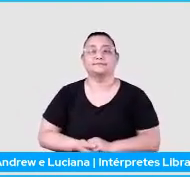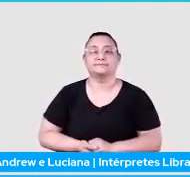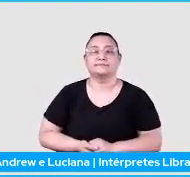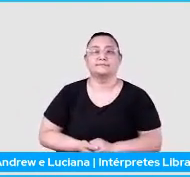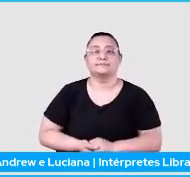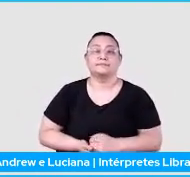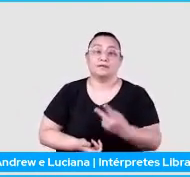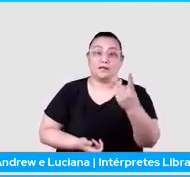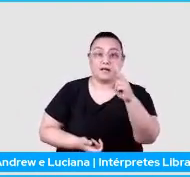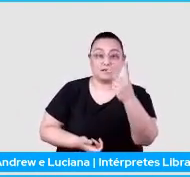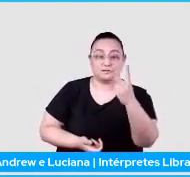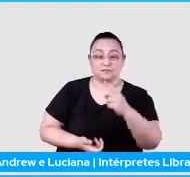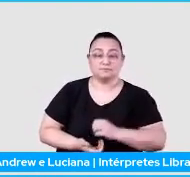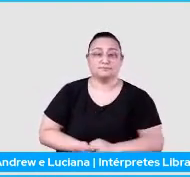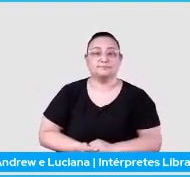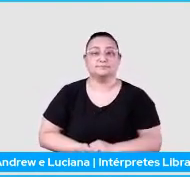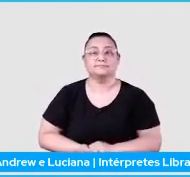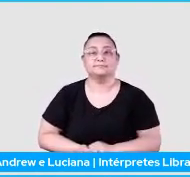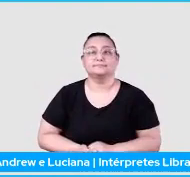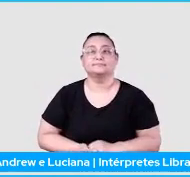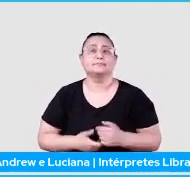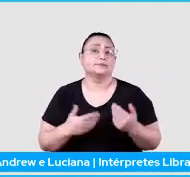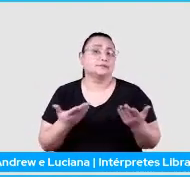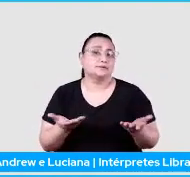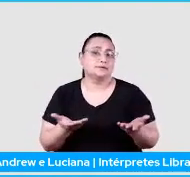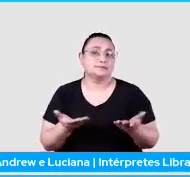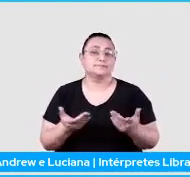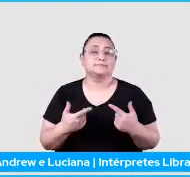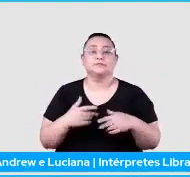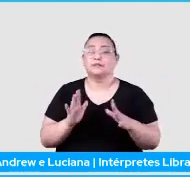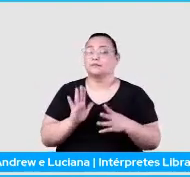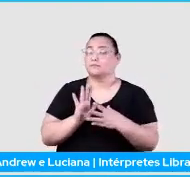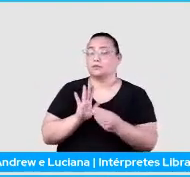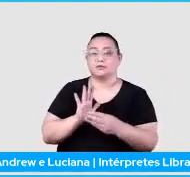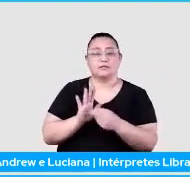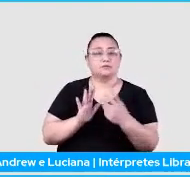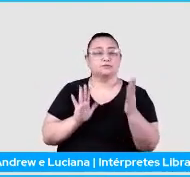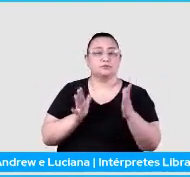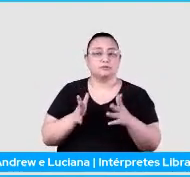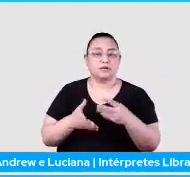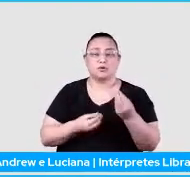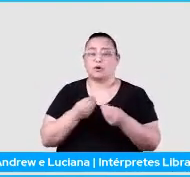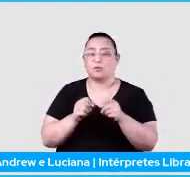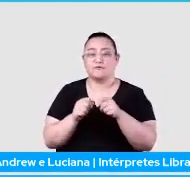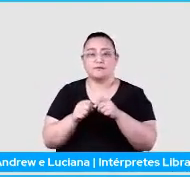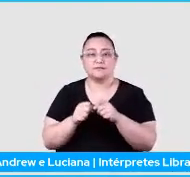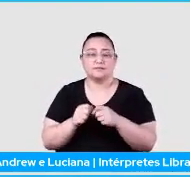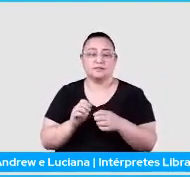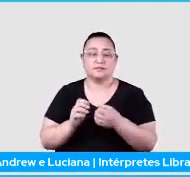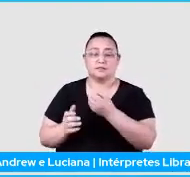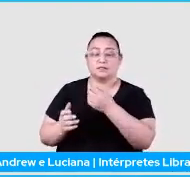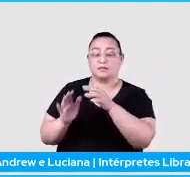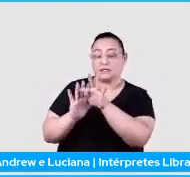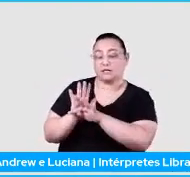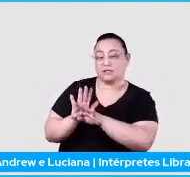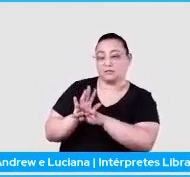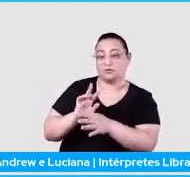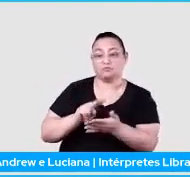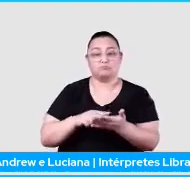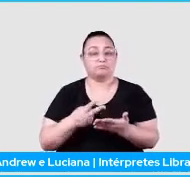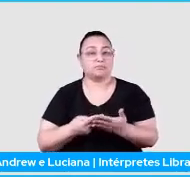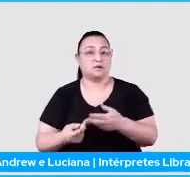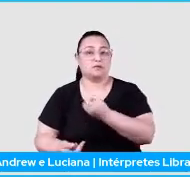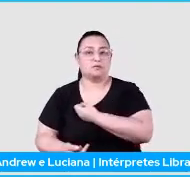né? E é isso. A gente acabou de ver como mapear texto para número. E agora, como é que eu faço para